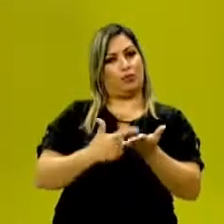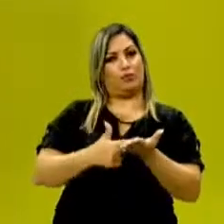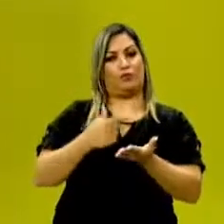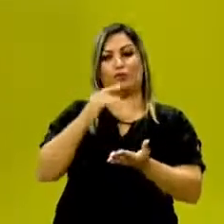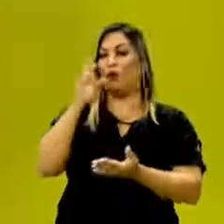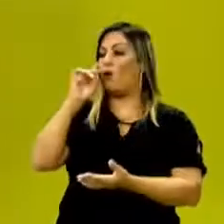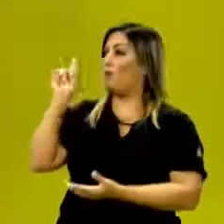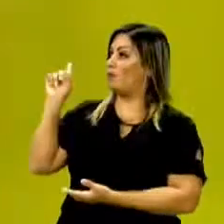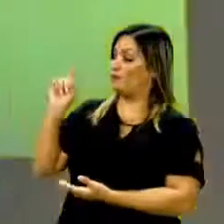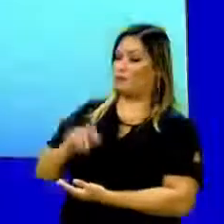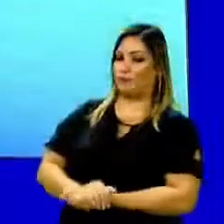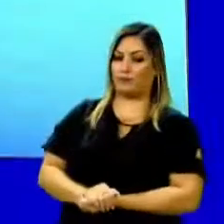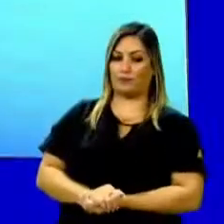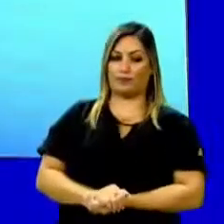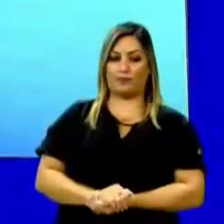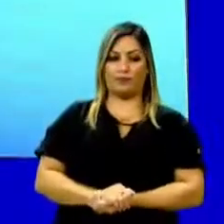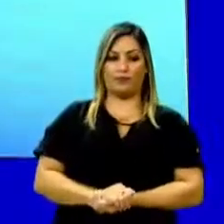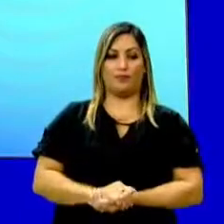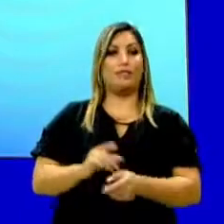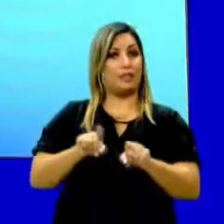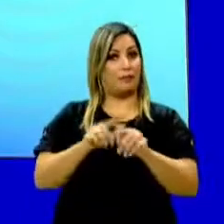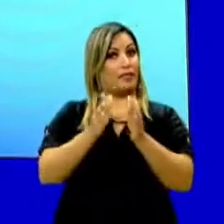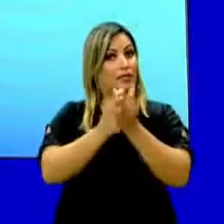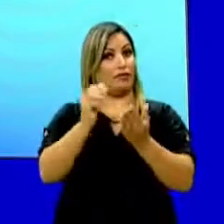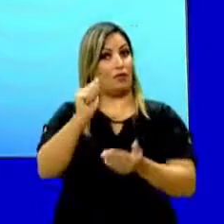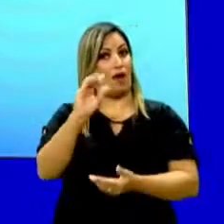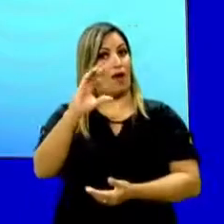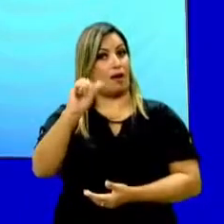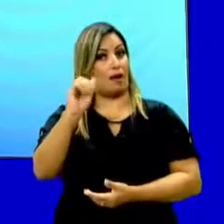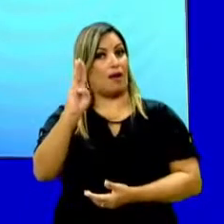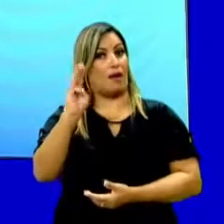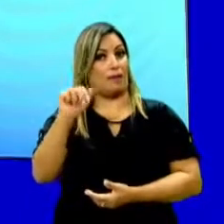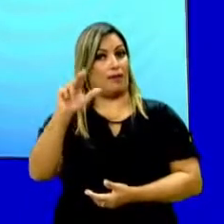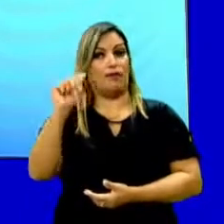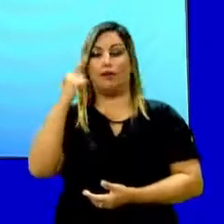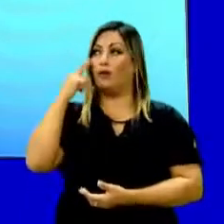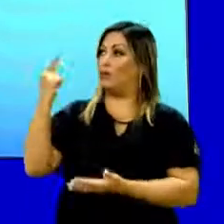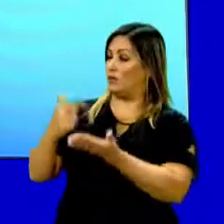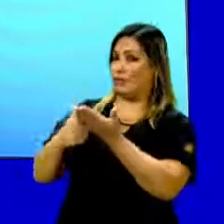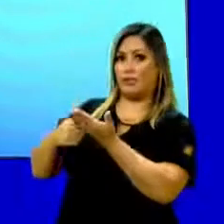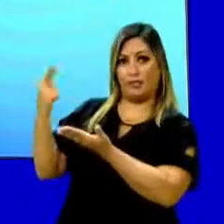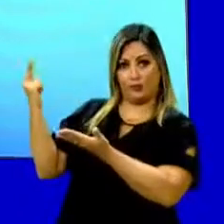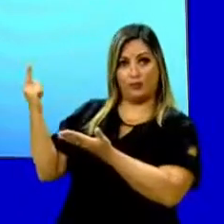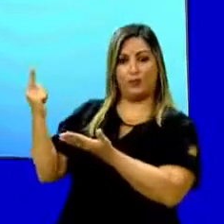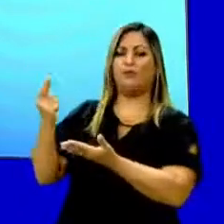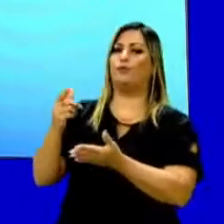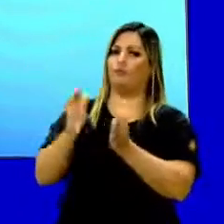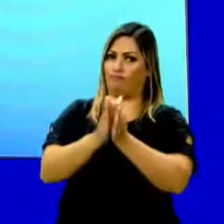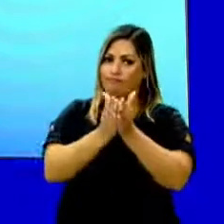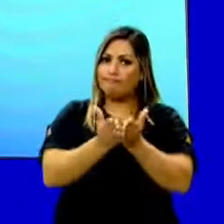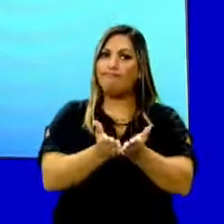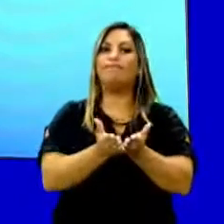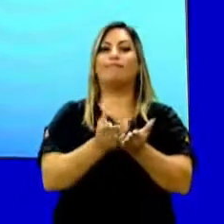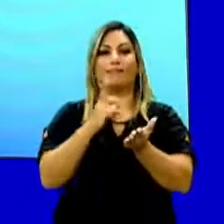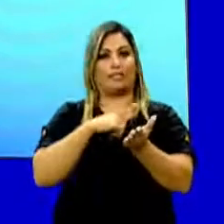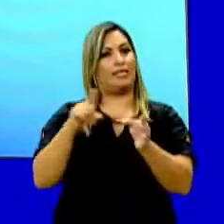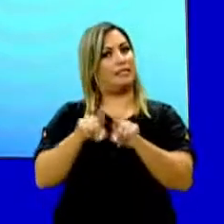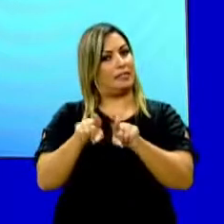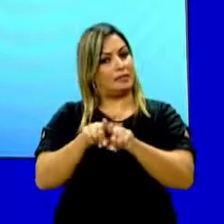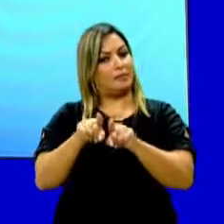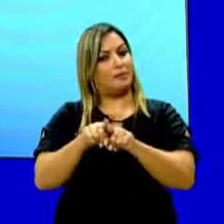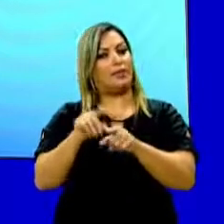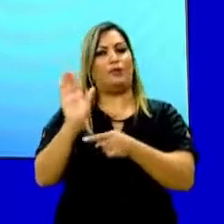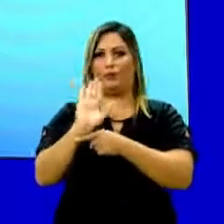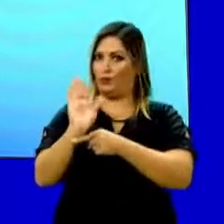Vamos de olho na tela? Poderíamos, por exemplo, essa obra aqui, olha, A Cabana é um livro e tem também